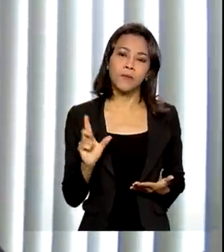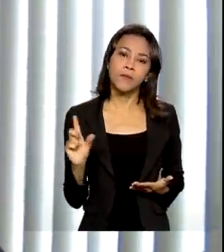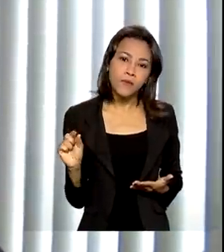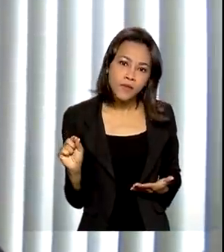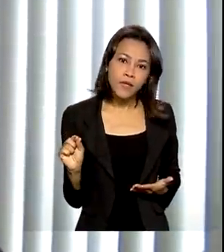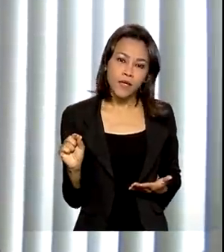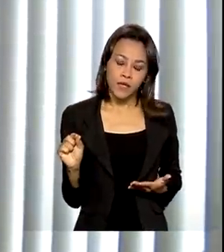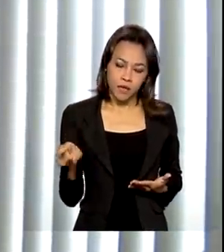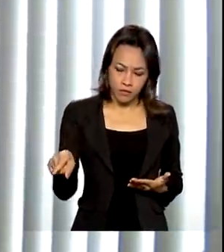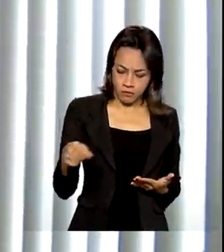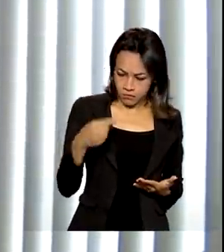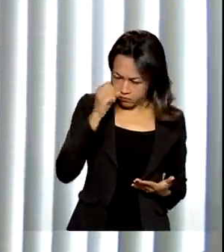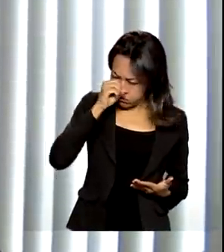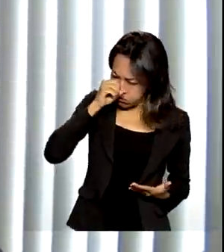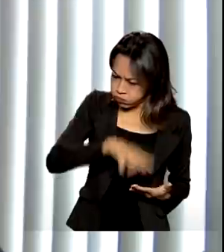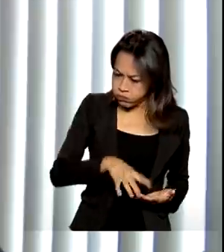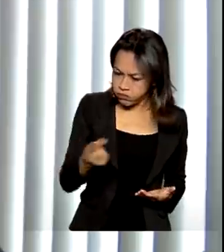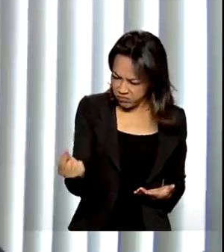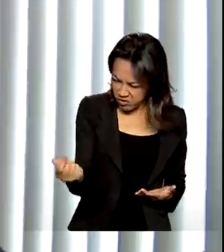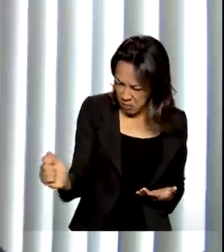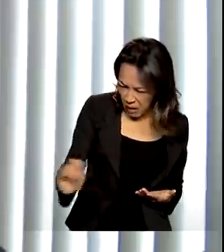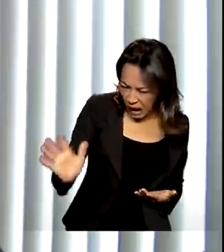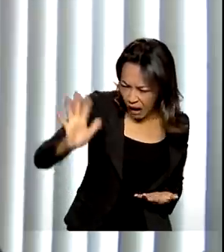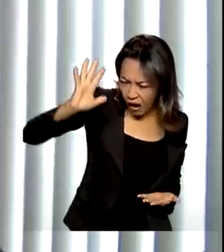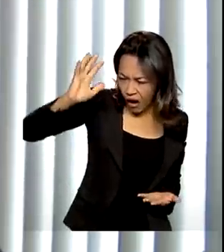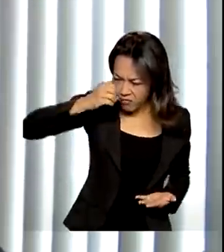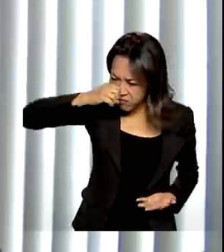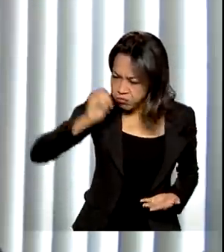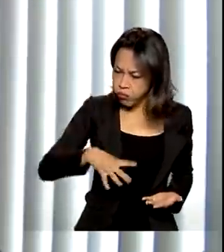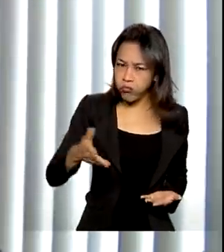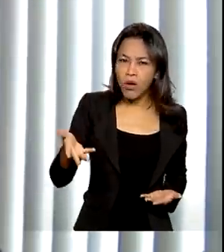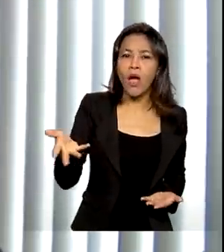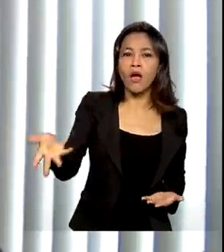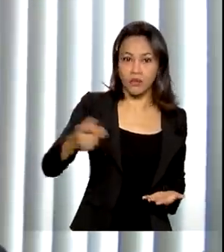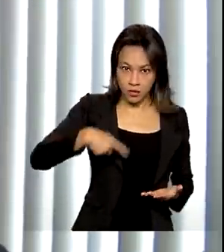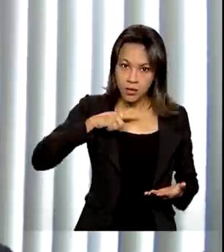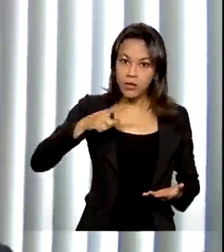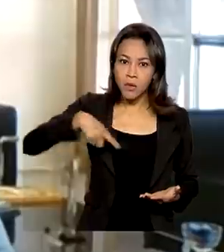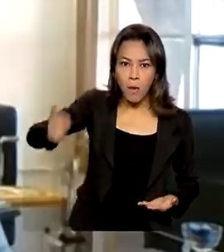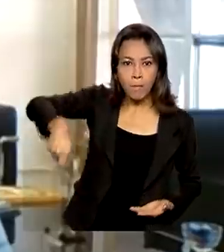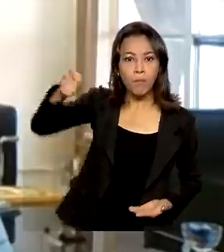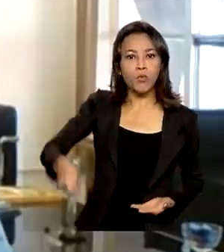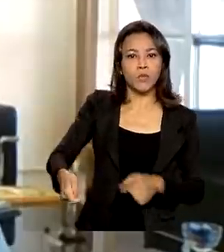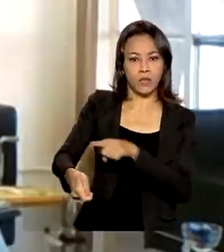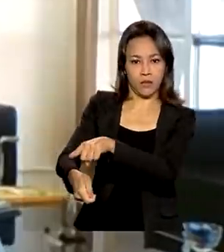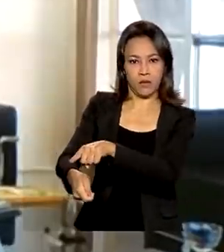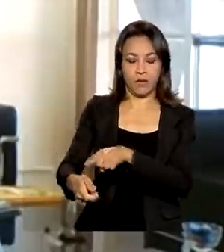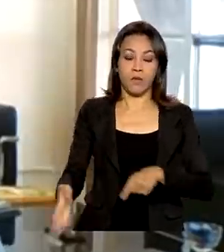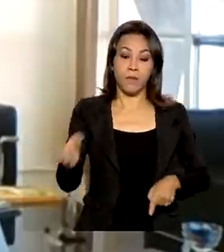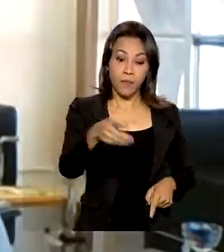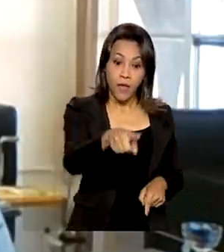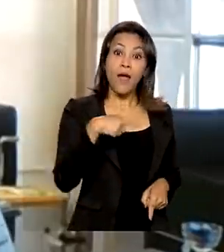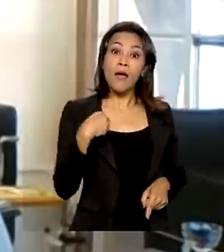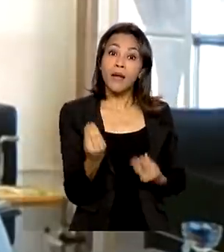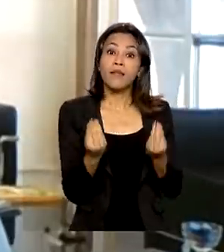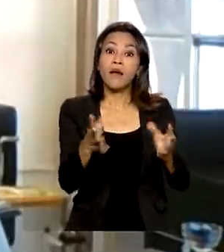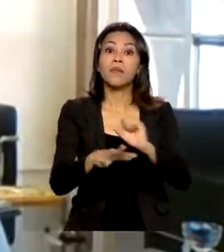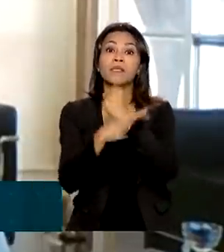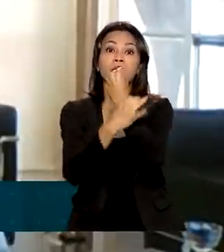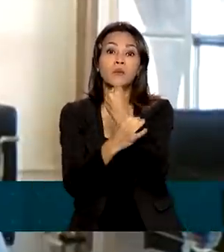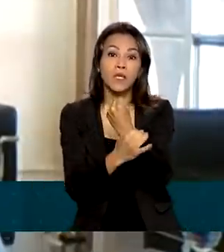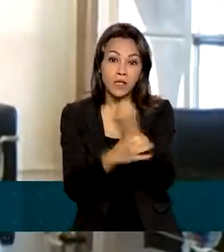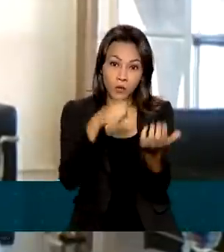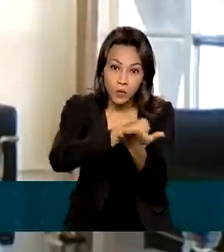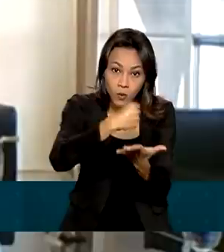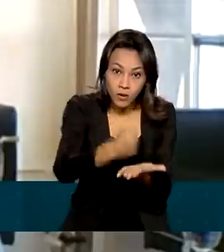lesiva ao consumidor, ela possa resultar em uma punição sustentável. É gerar um ambiente de segurança jurídica,